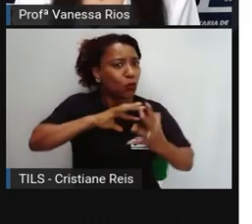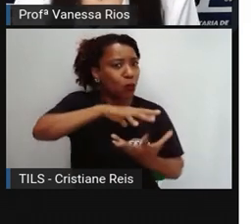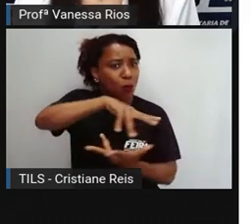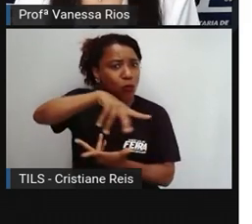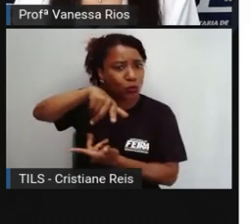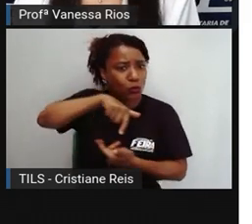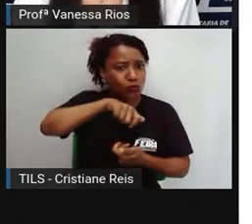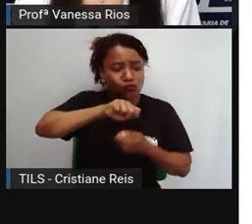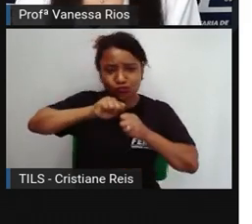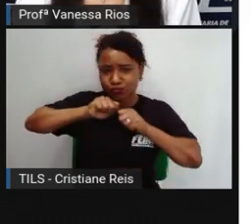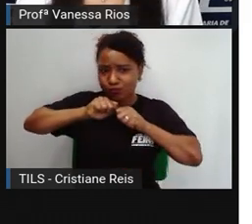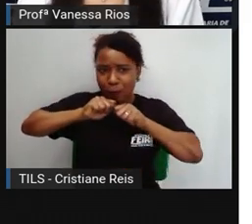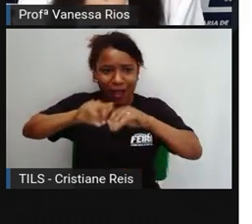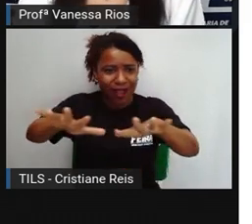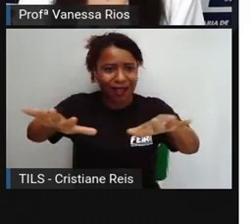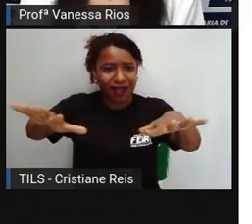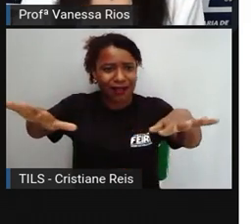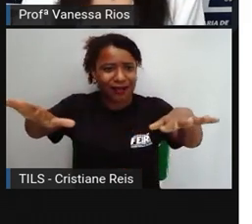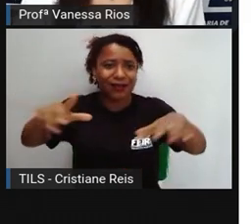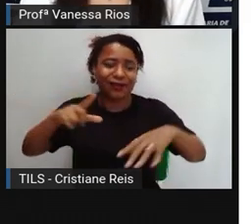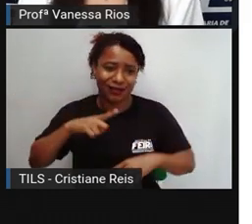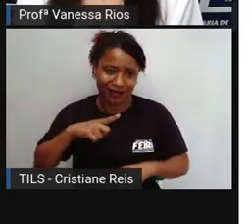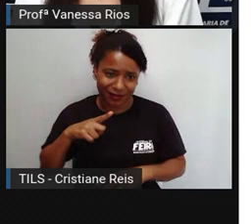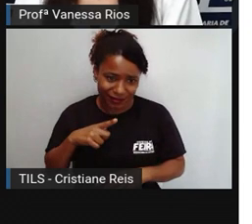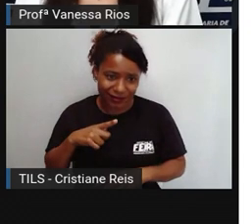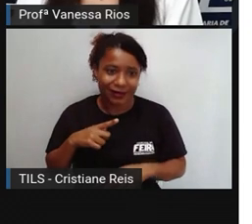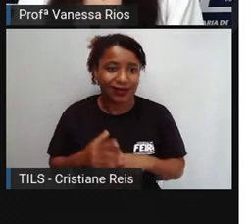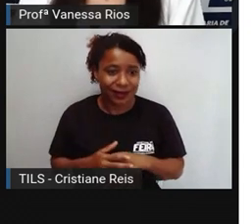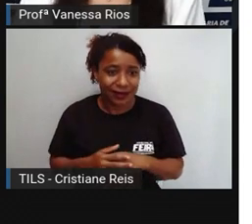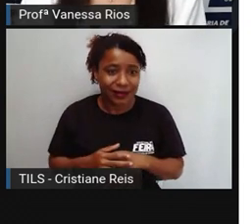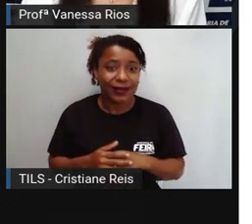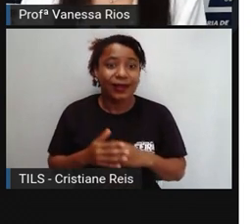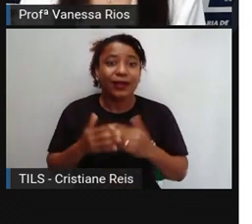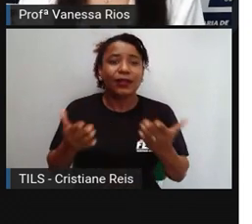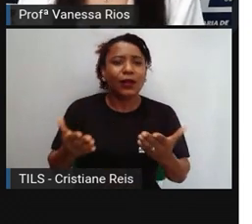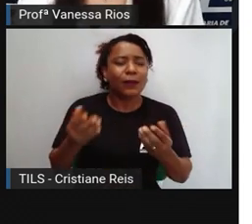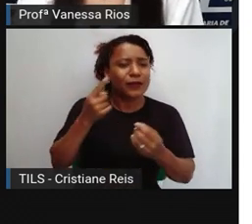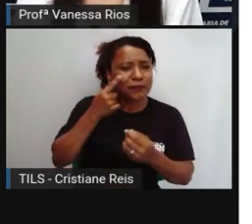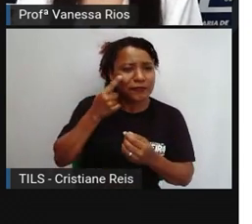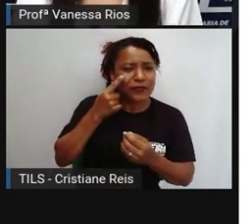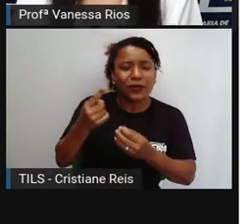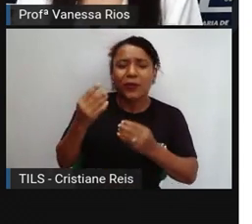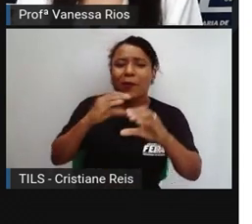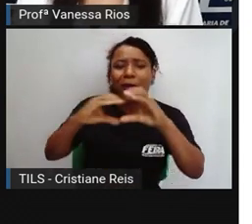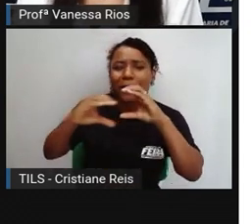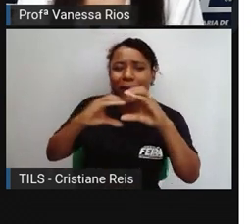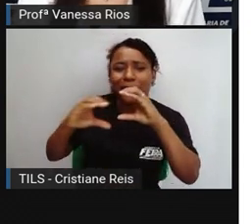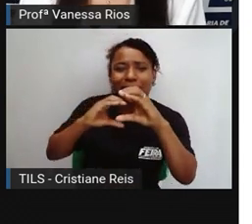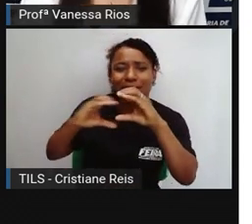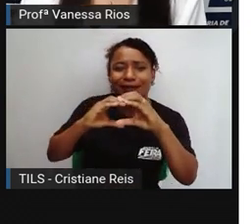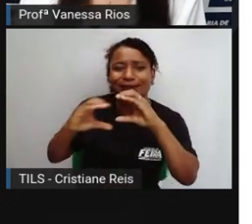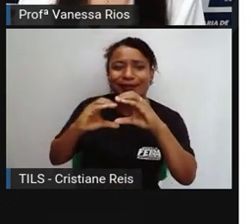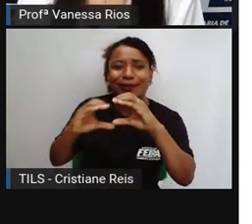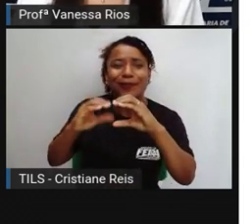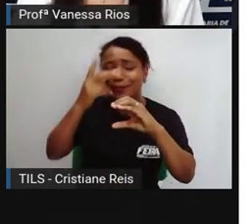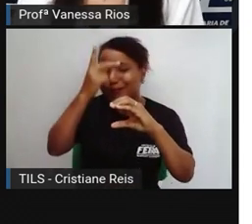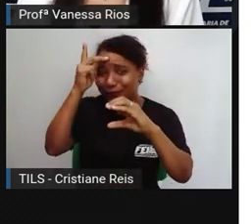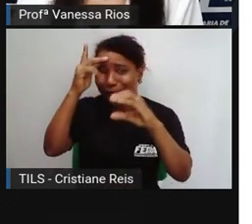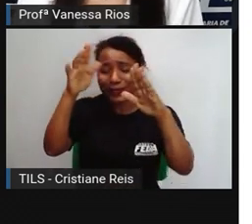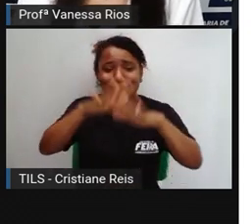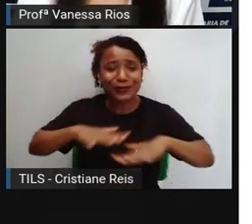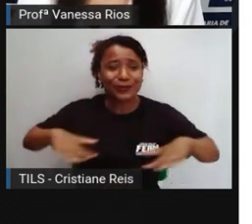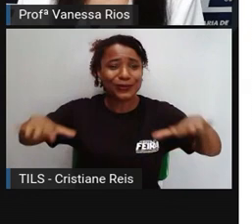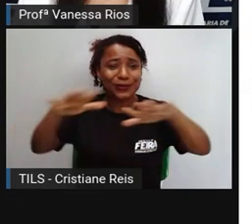inteiro. E é interessante observar como esse processo de comunicação acaba unindo as pessoas,